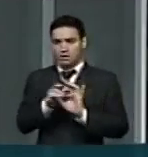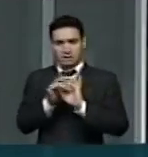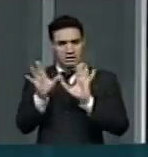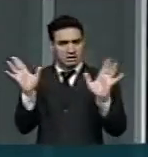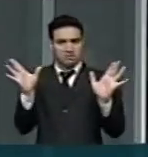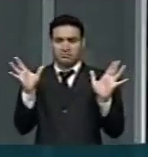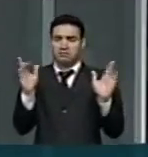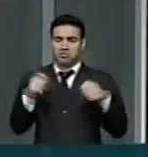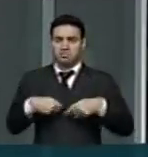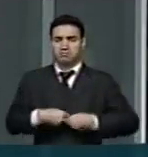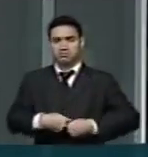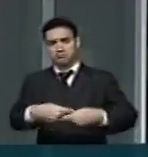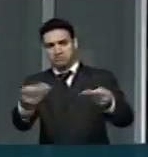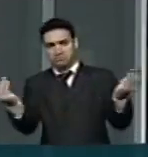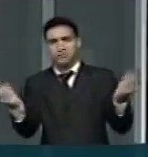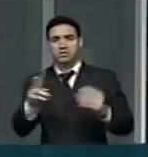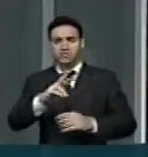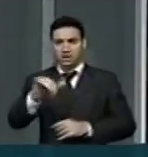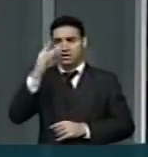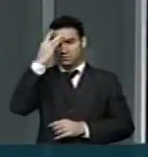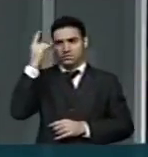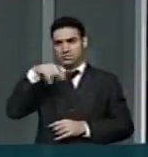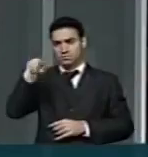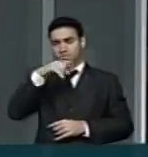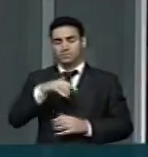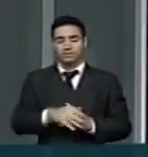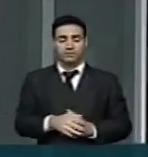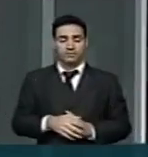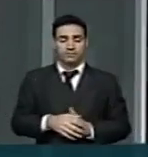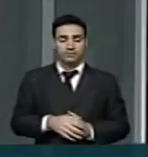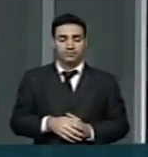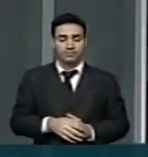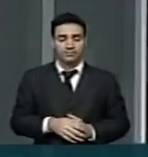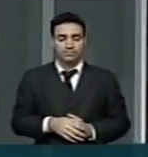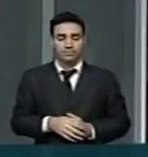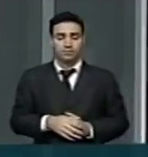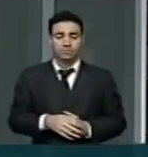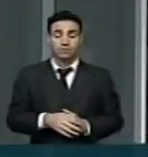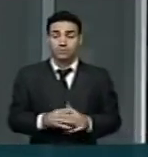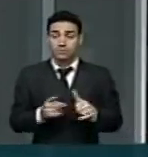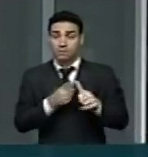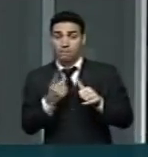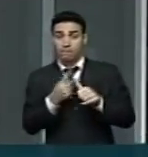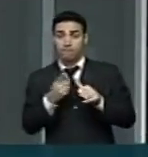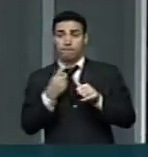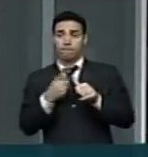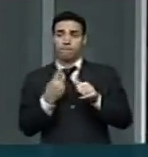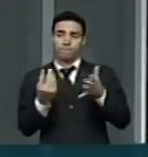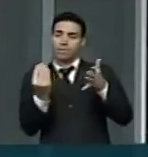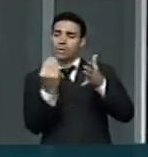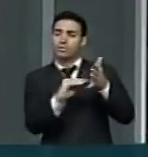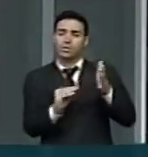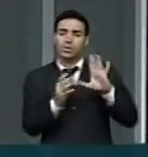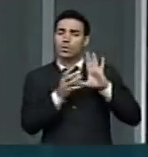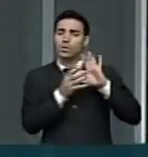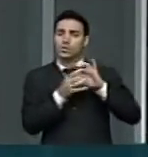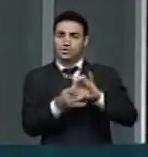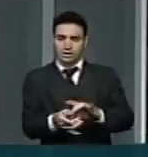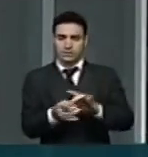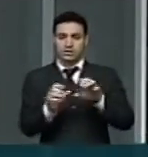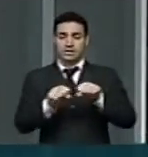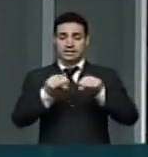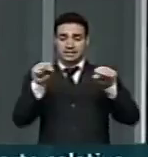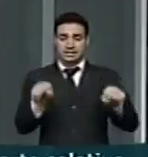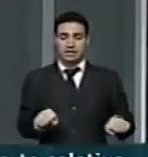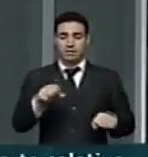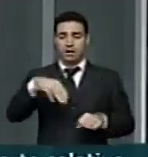depois vai ser distribuída para os senhores. Primeiro, a gente contextualizou na nota o sistema de